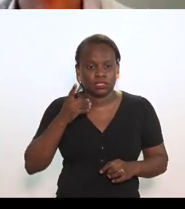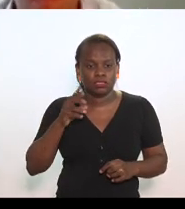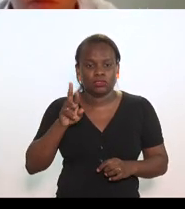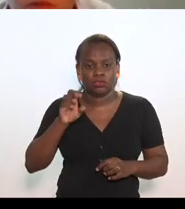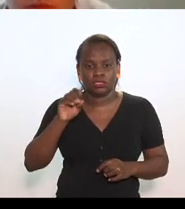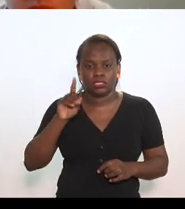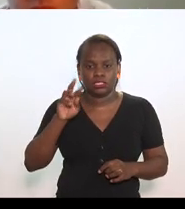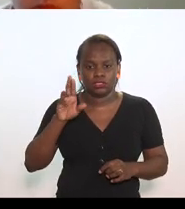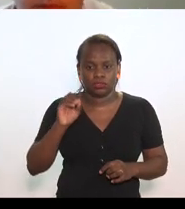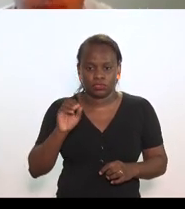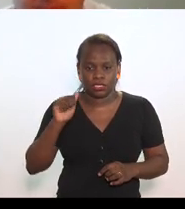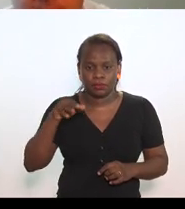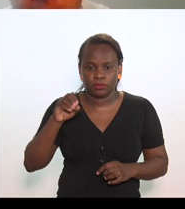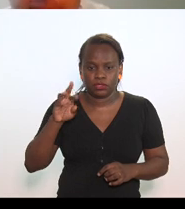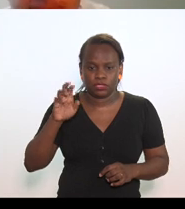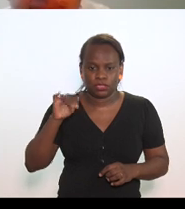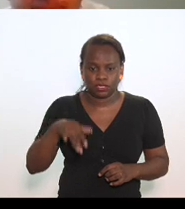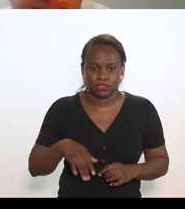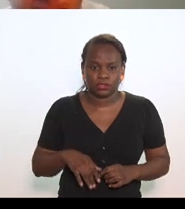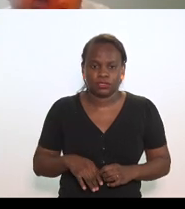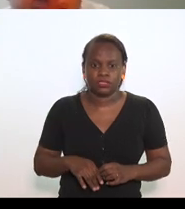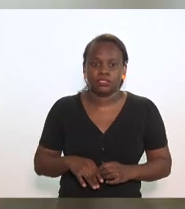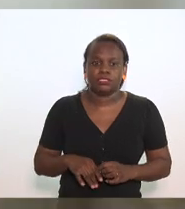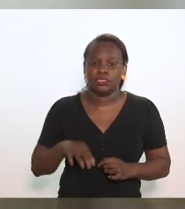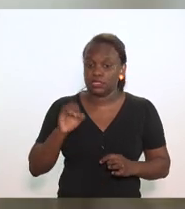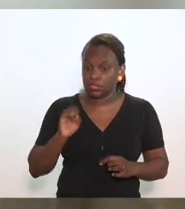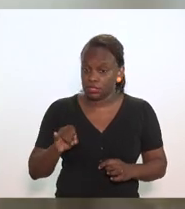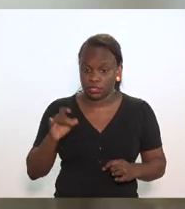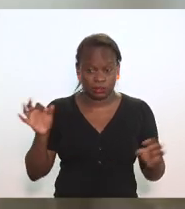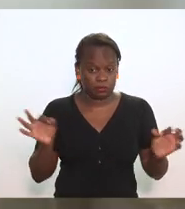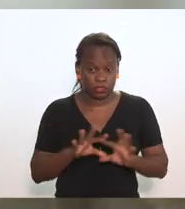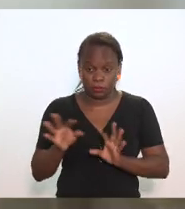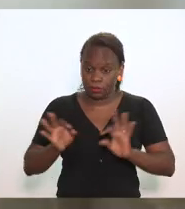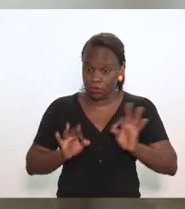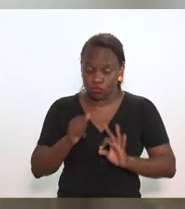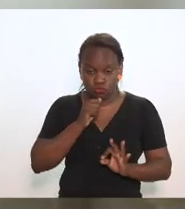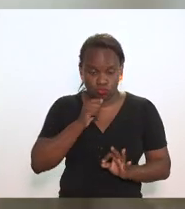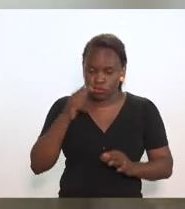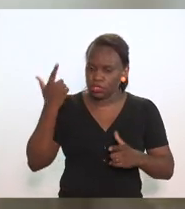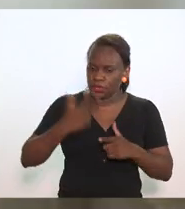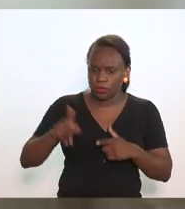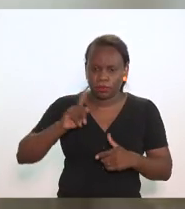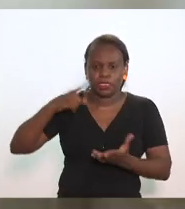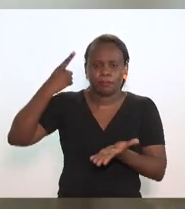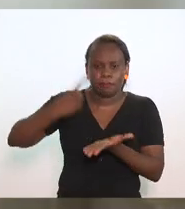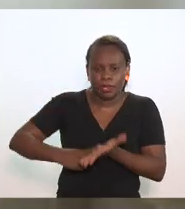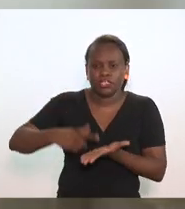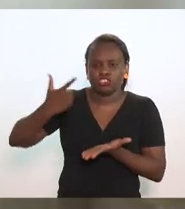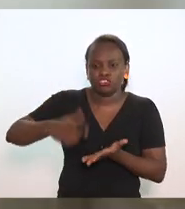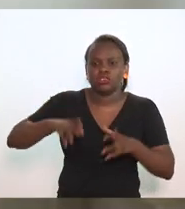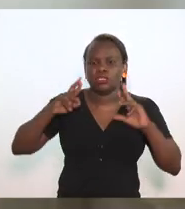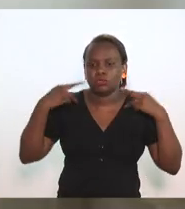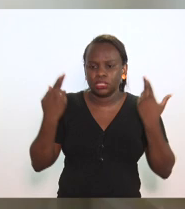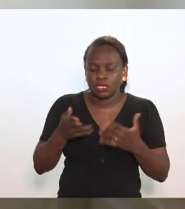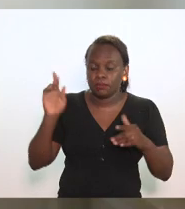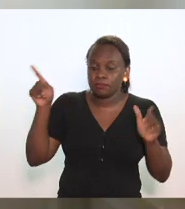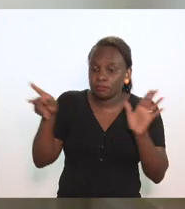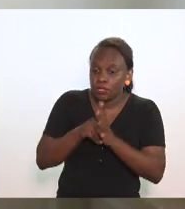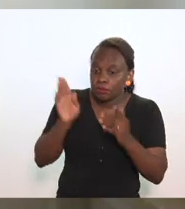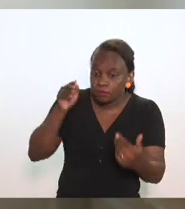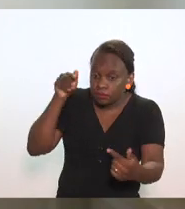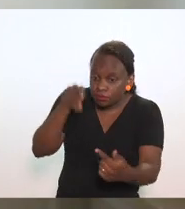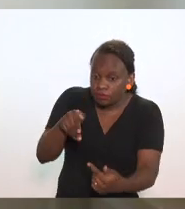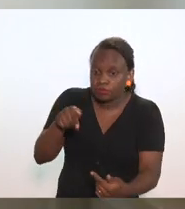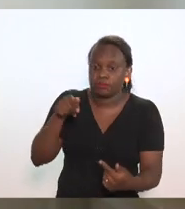Rodrigo Amorim caso não esteja a gente marca uma reunião específica